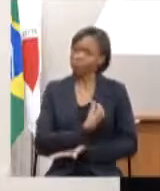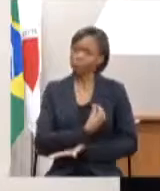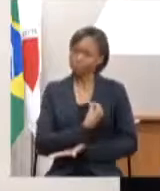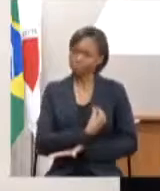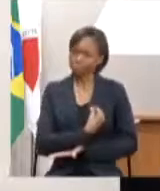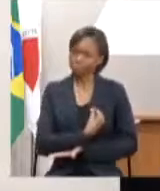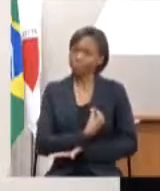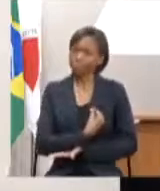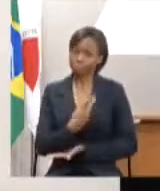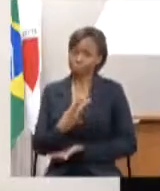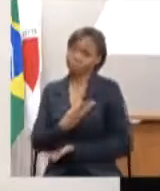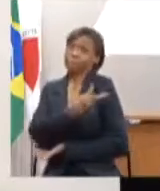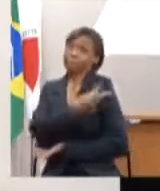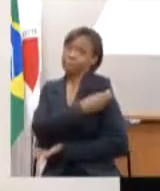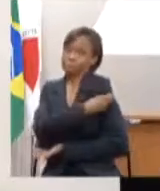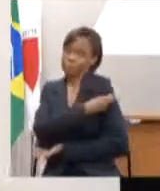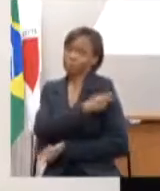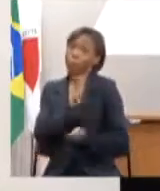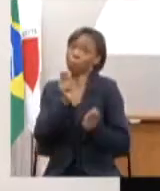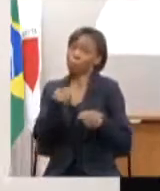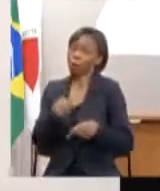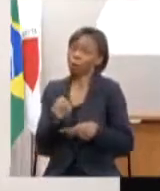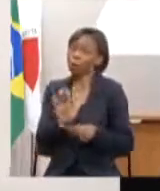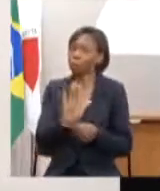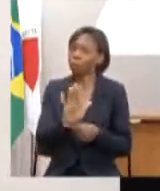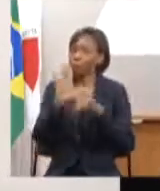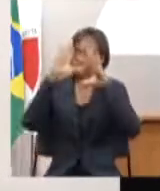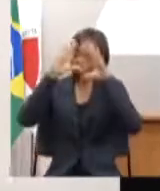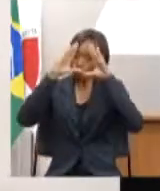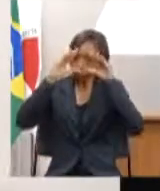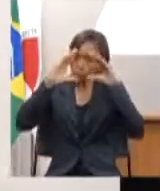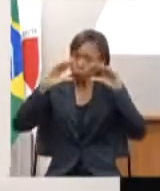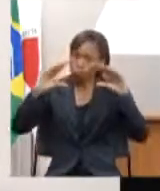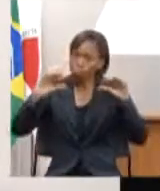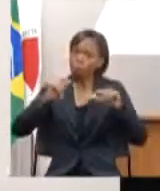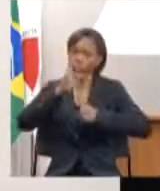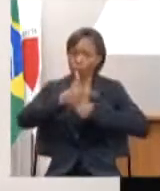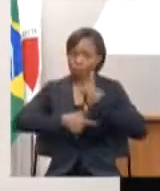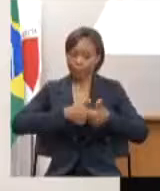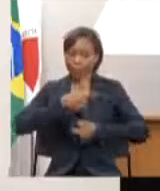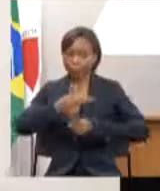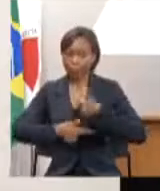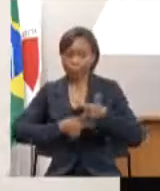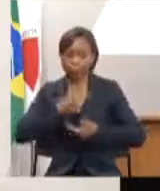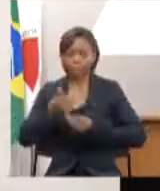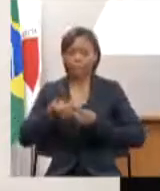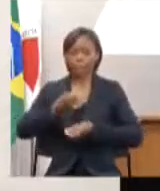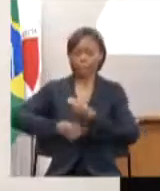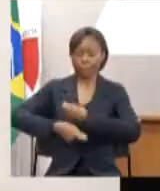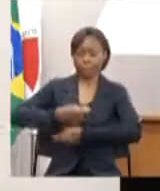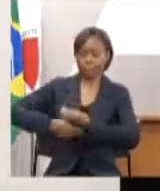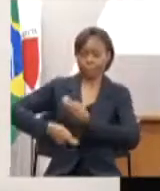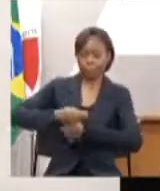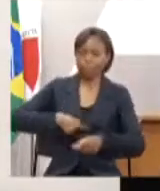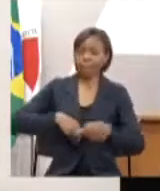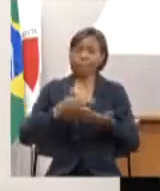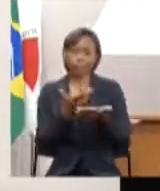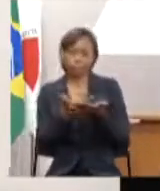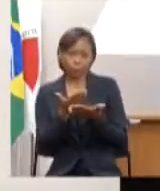situação de mais conforto para a retomada das atividades econômicas, escolares, etc.